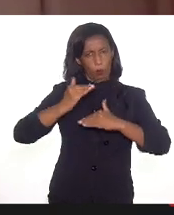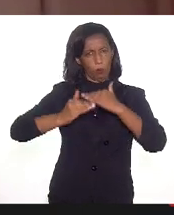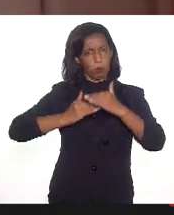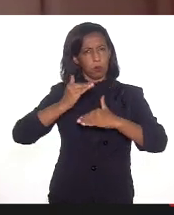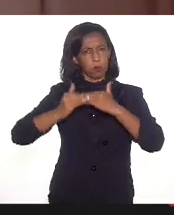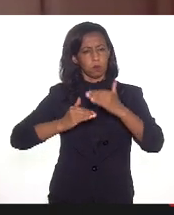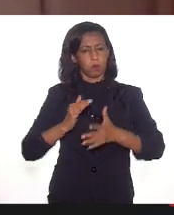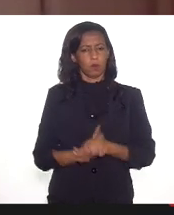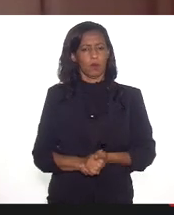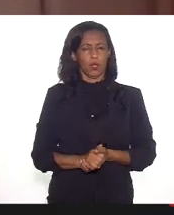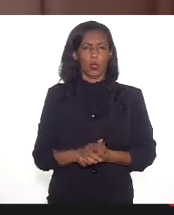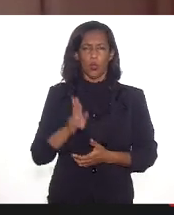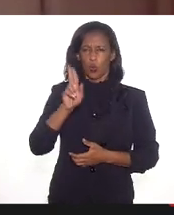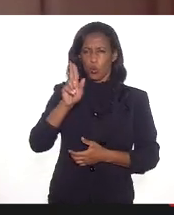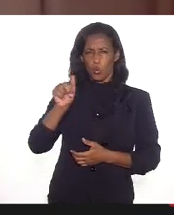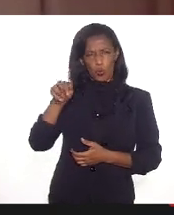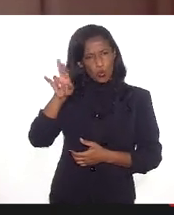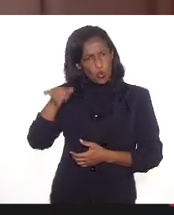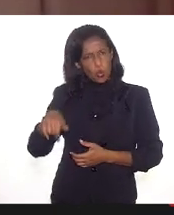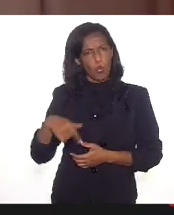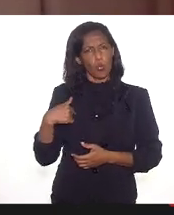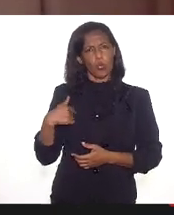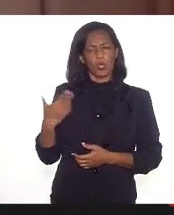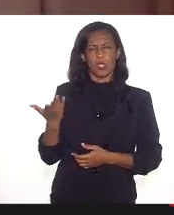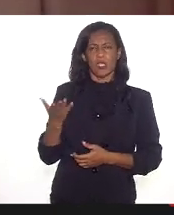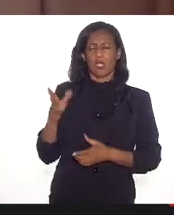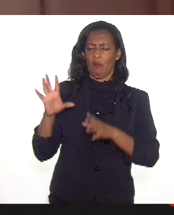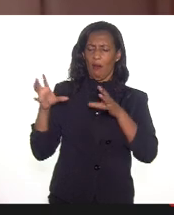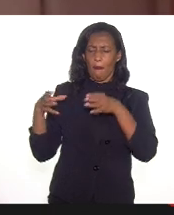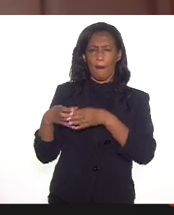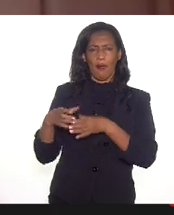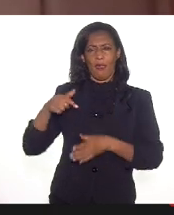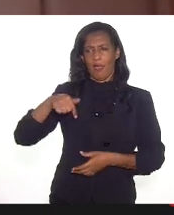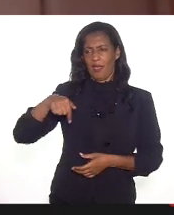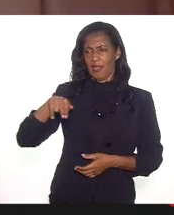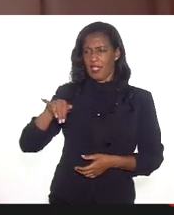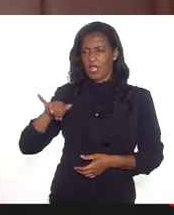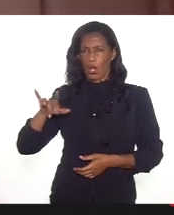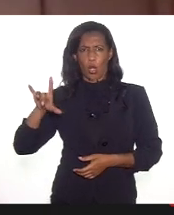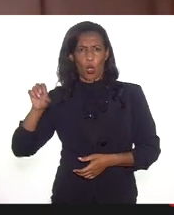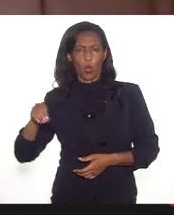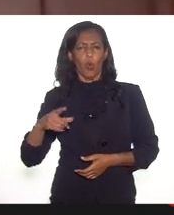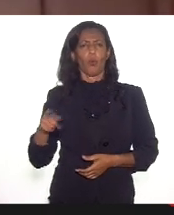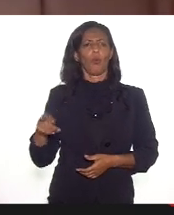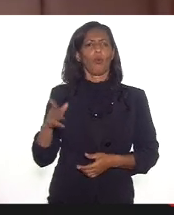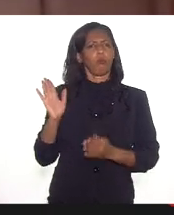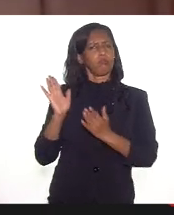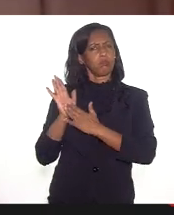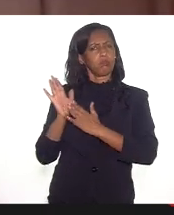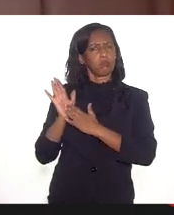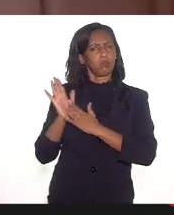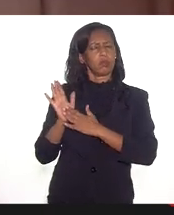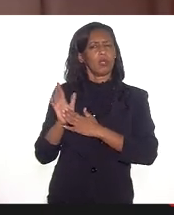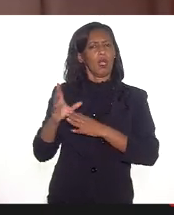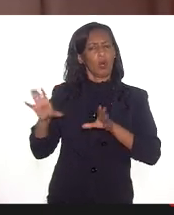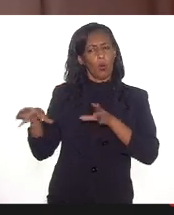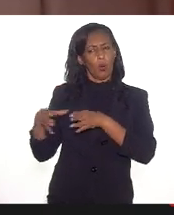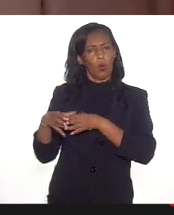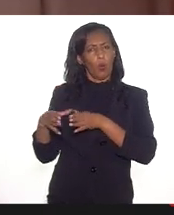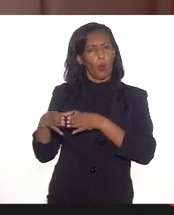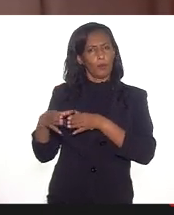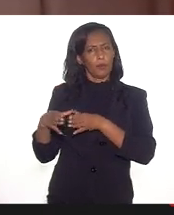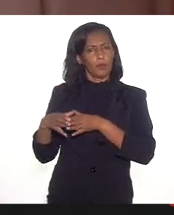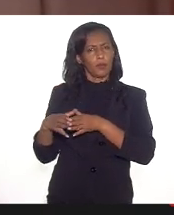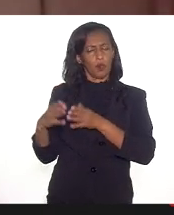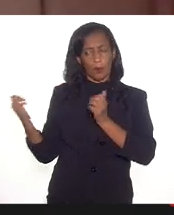e usem a nossa Mandata Quilombo, a nossa comissão como ferramenta para que a gente